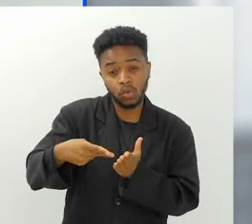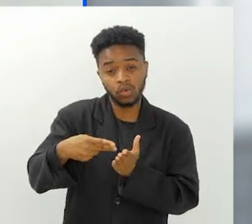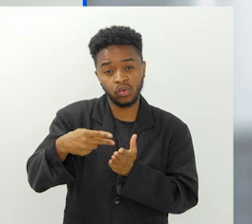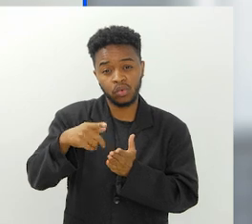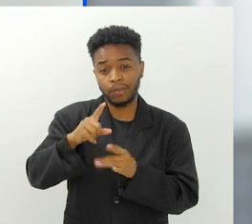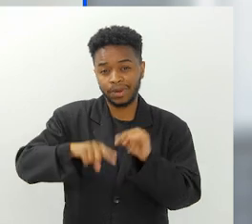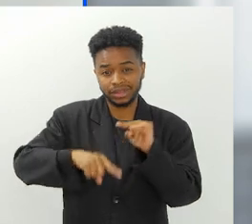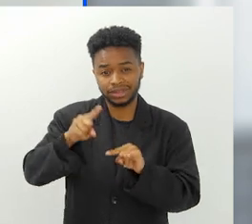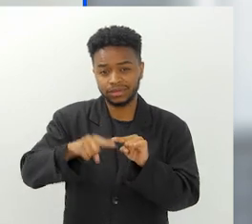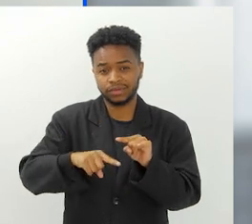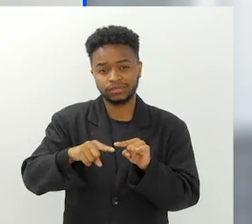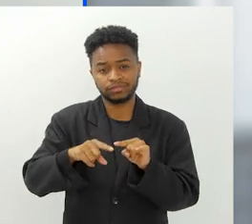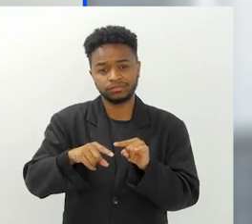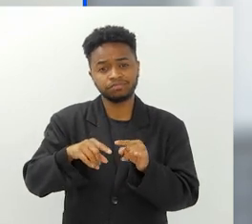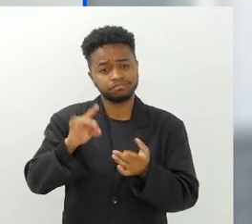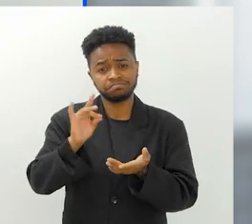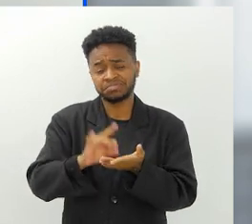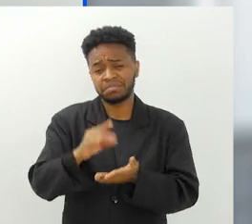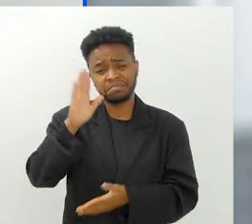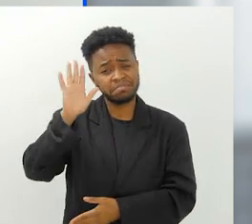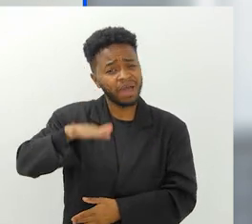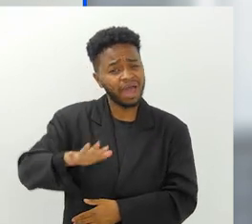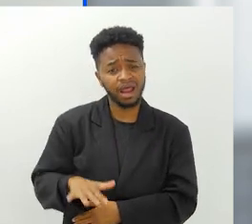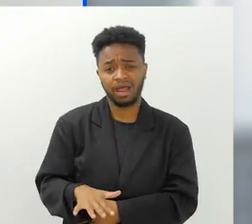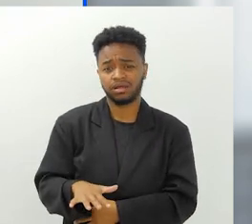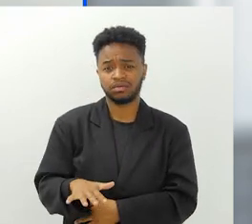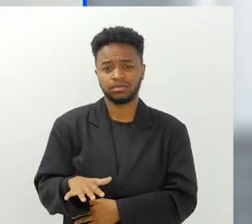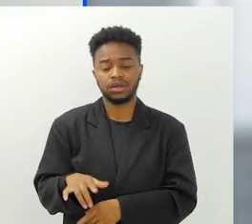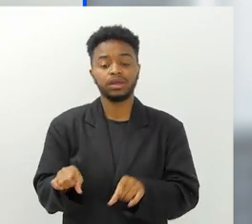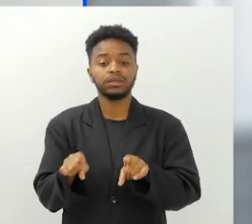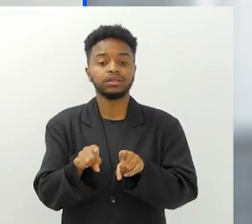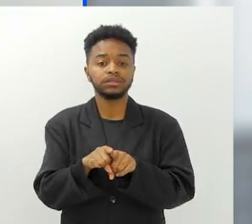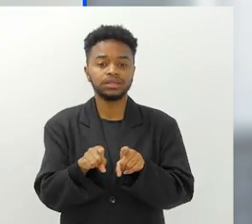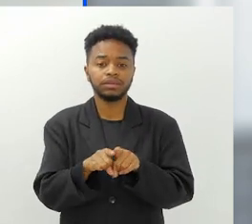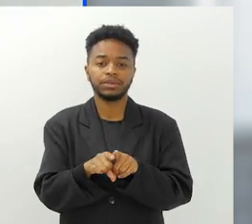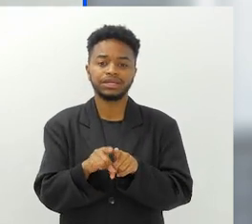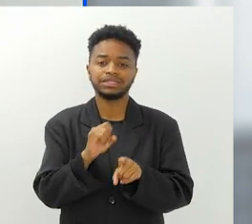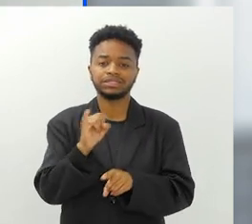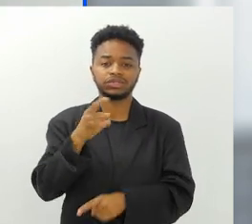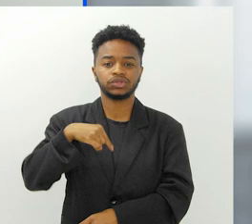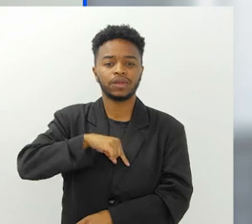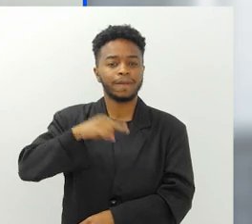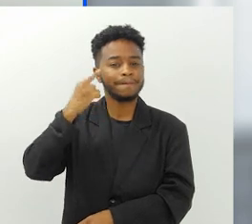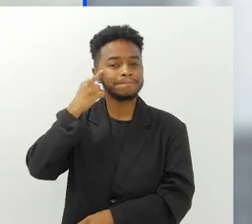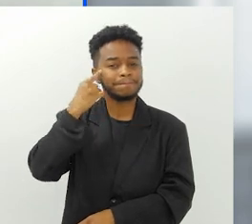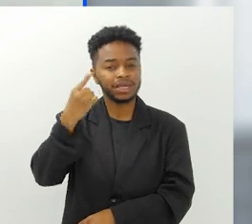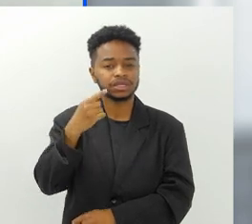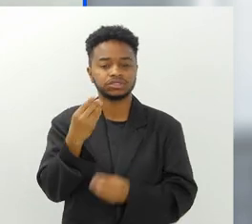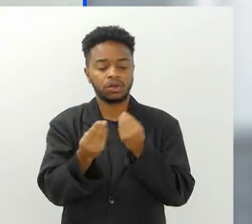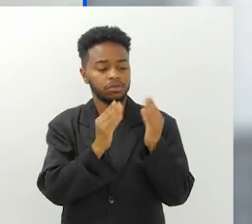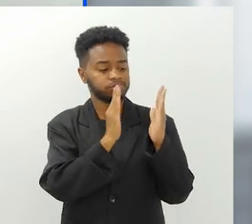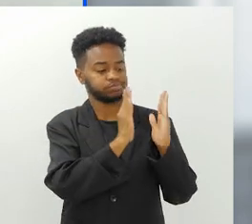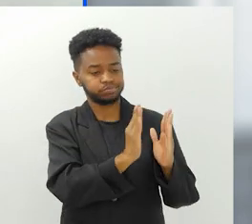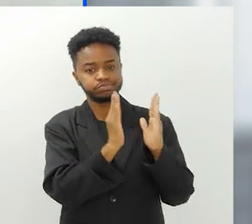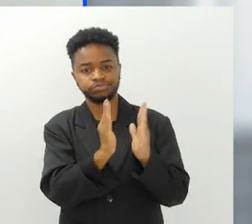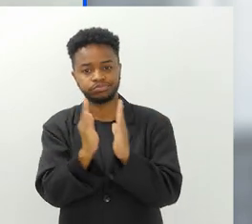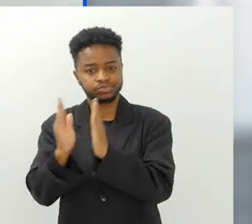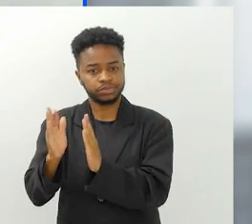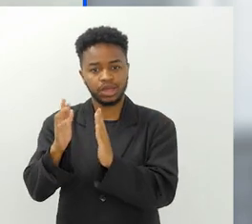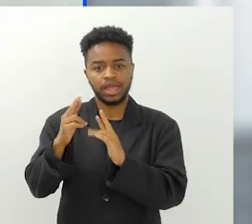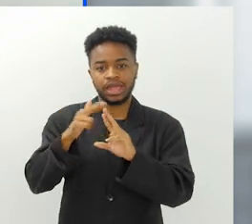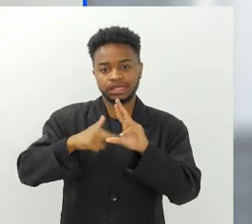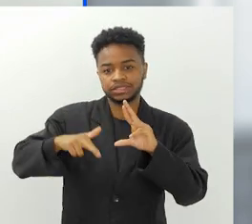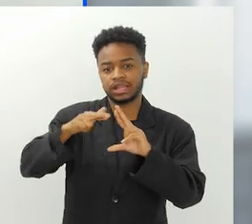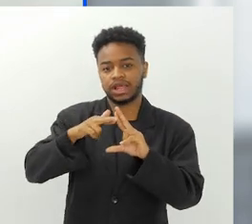virgem como uma opção de material, ele é absurdamente acessível. E aí, quando a gente pensa em toda a cadeia de